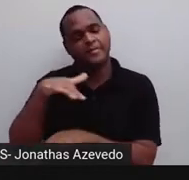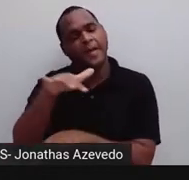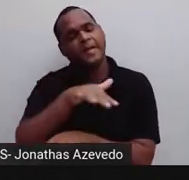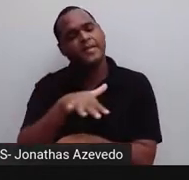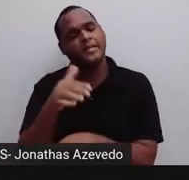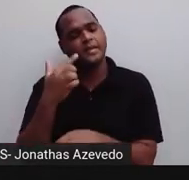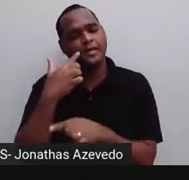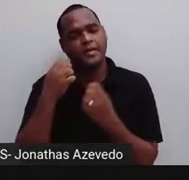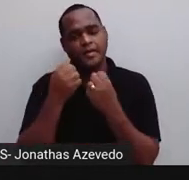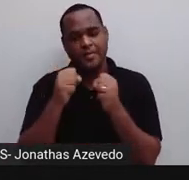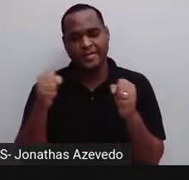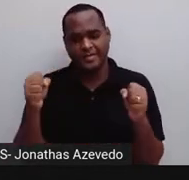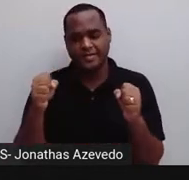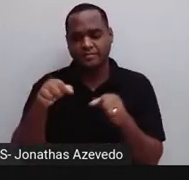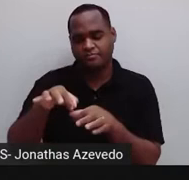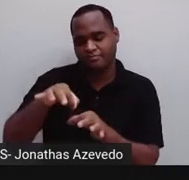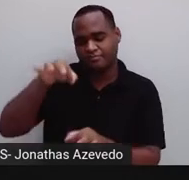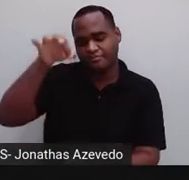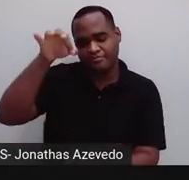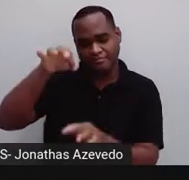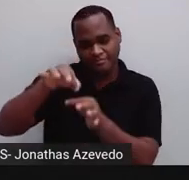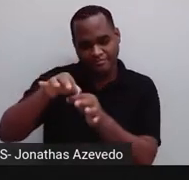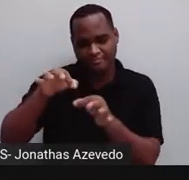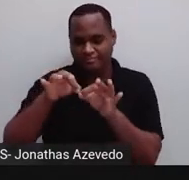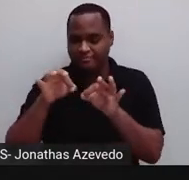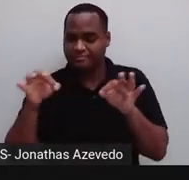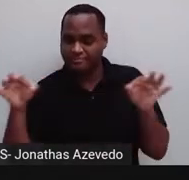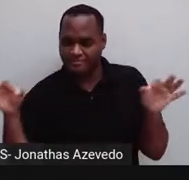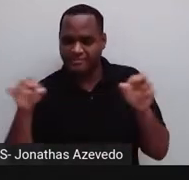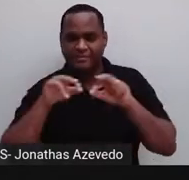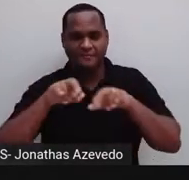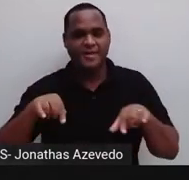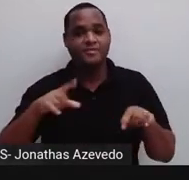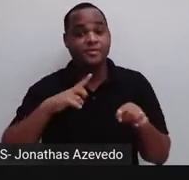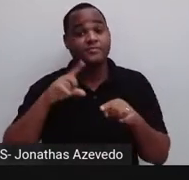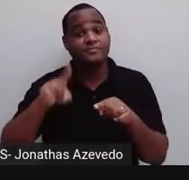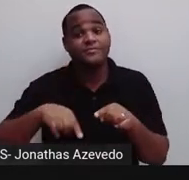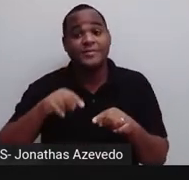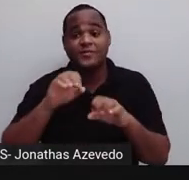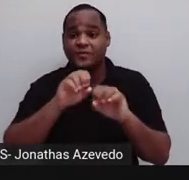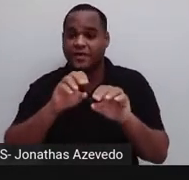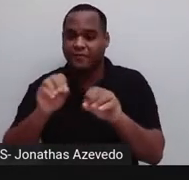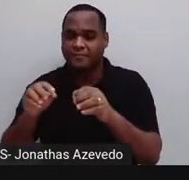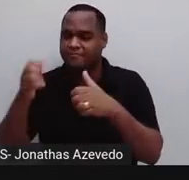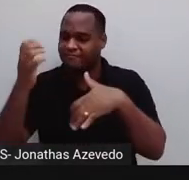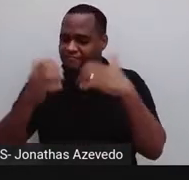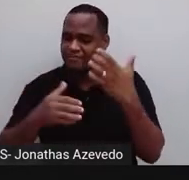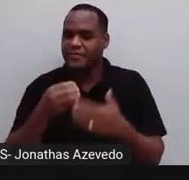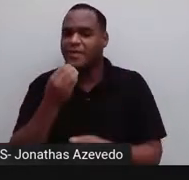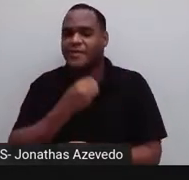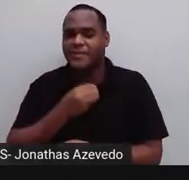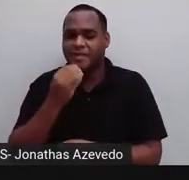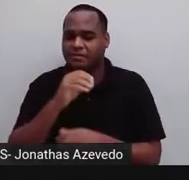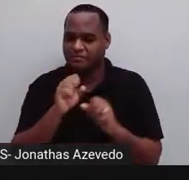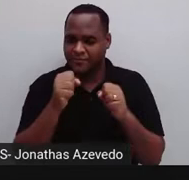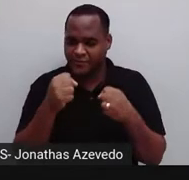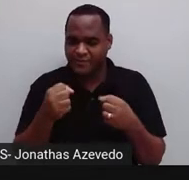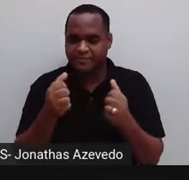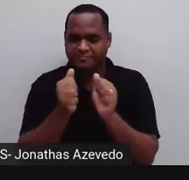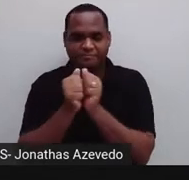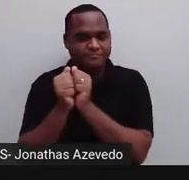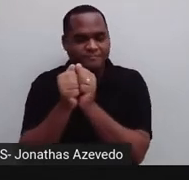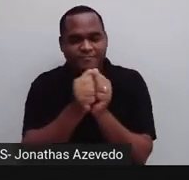grandezas e medidas. Então, todas as nossas aulas, tudo que nós tivemos oportunidade de estudarmos juntos,